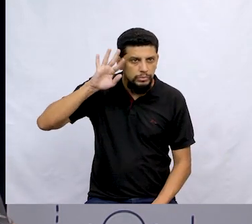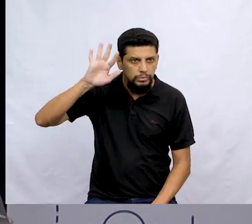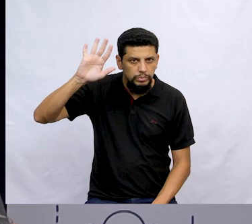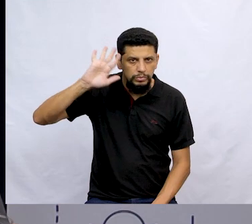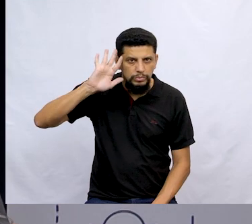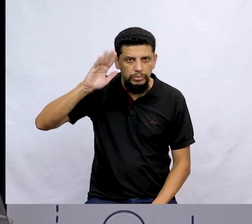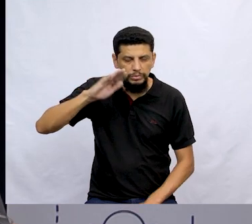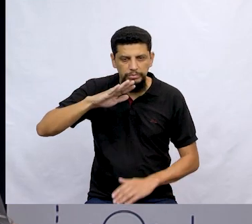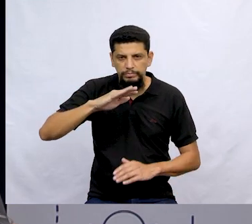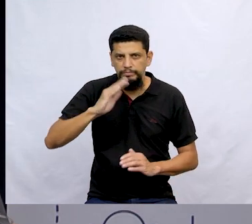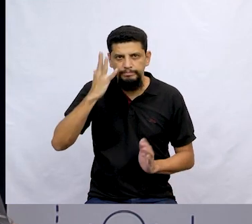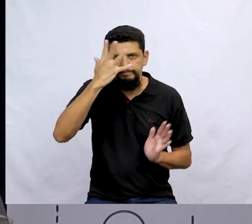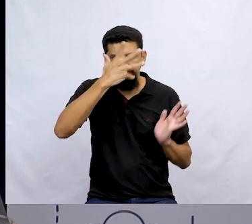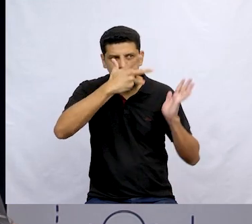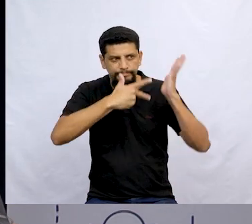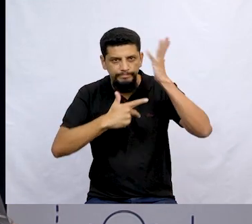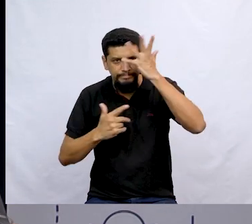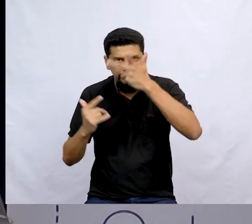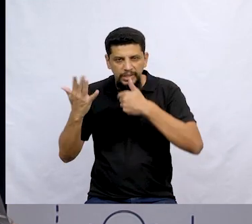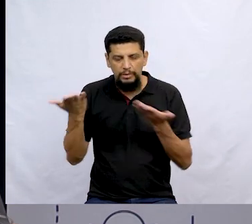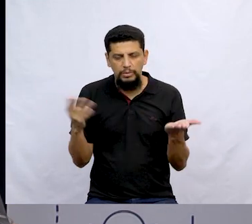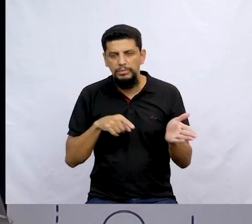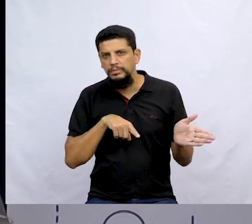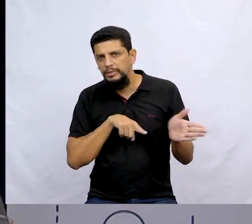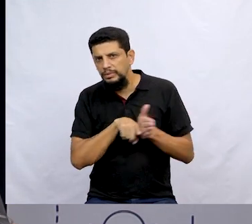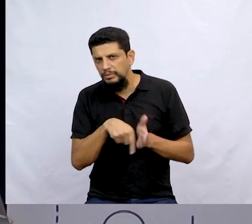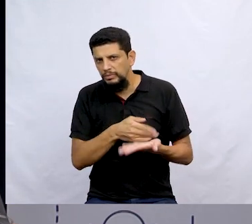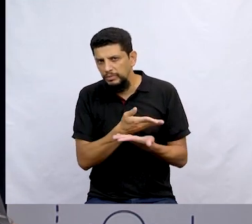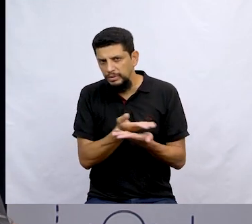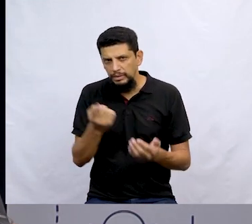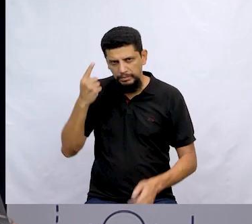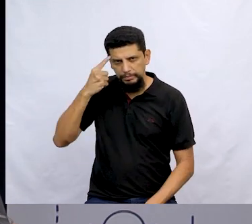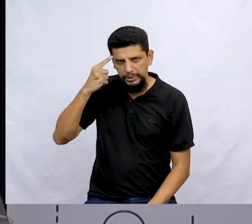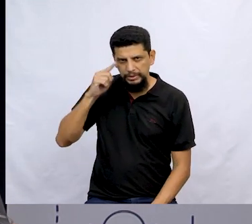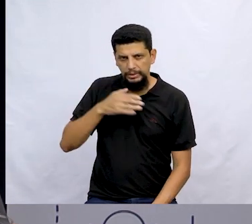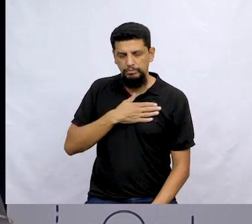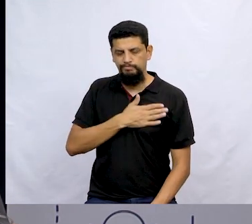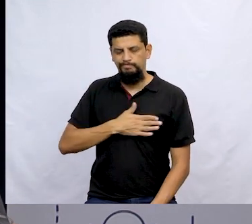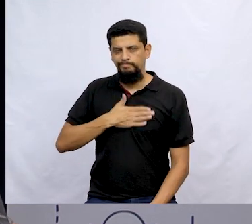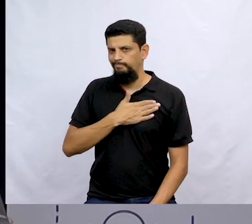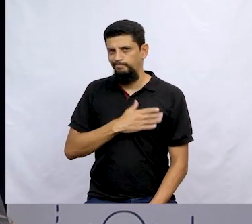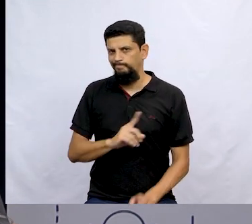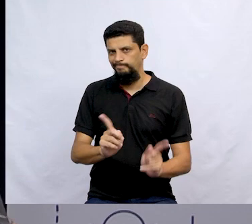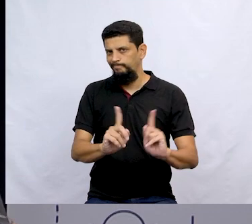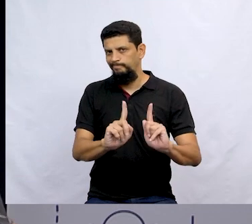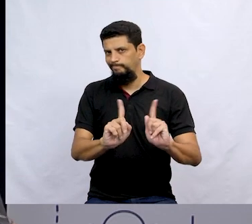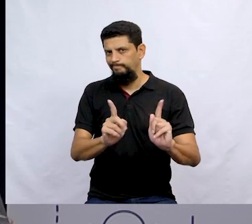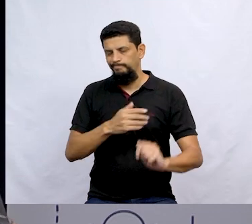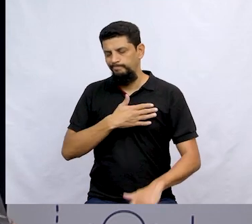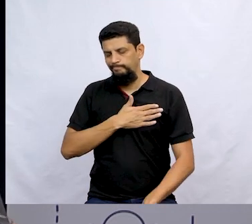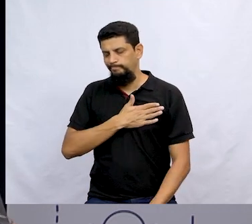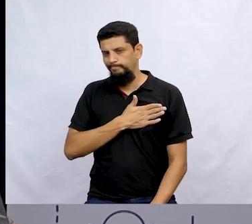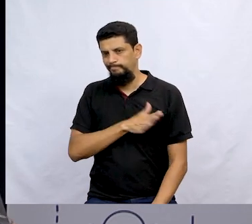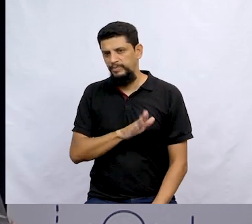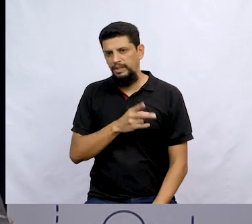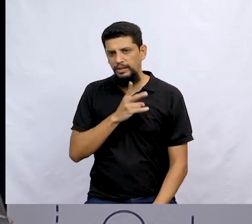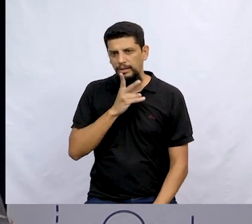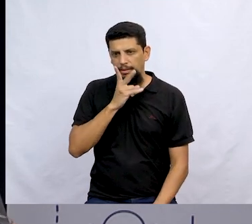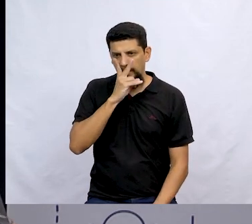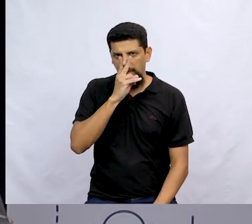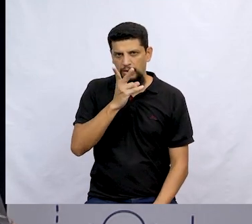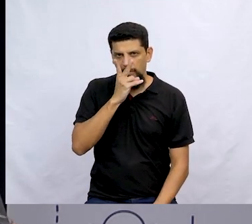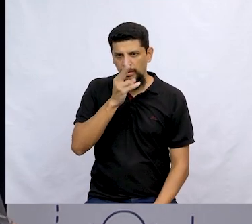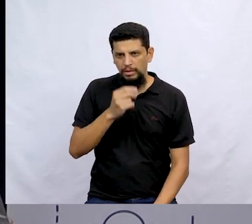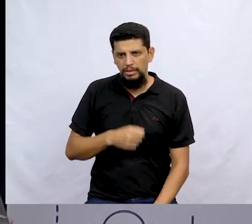Sonhos um mais lindo que o outro. Agora eu pergunto. Vocês pensam que ela gostou? Não, não, não. Ela achou